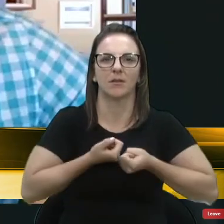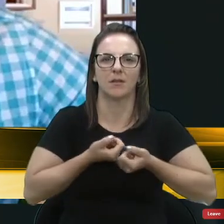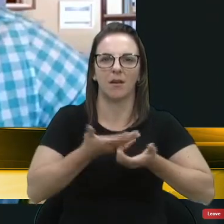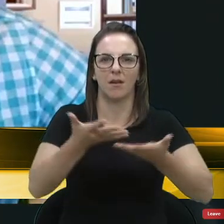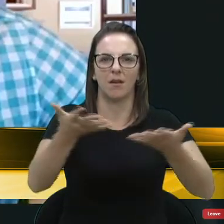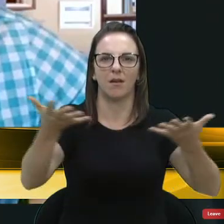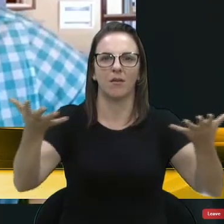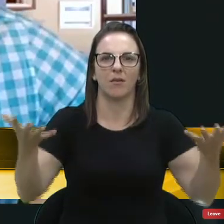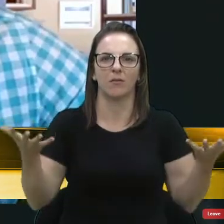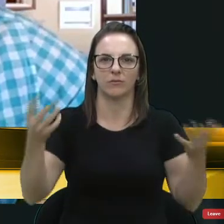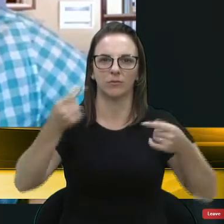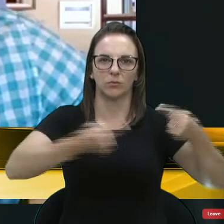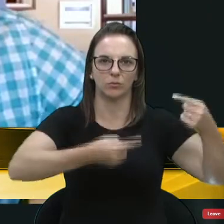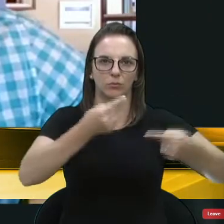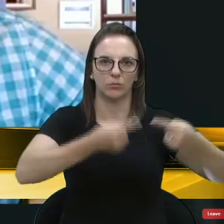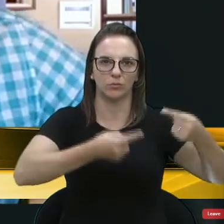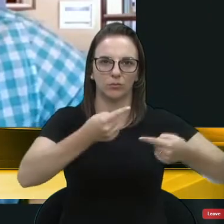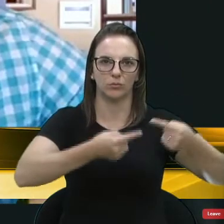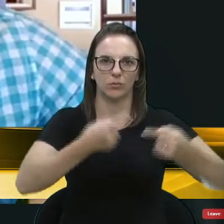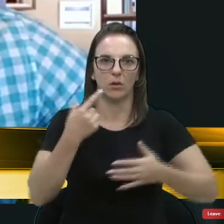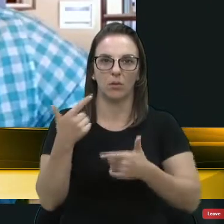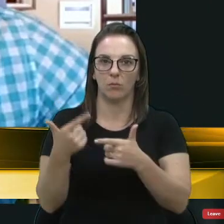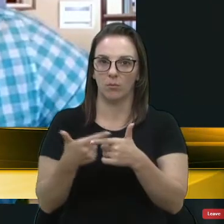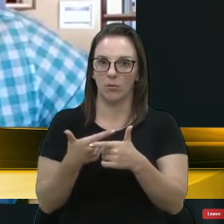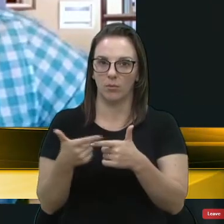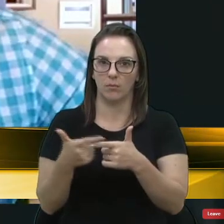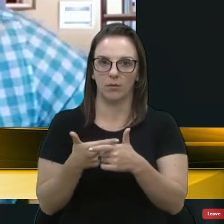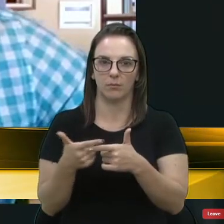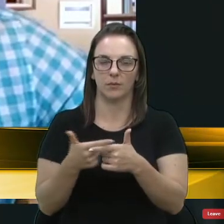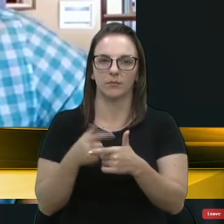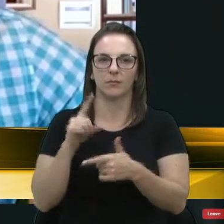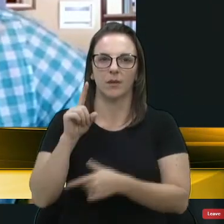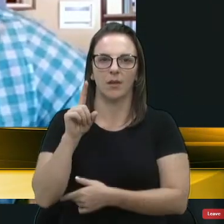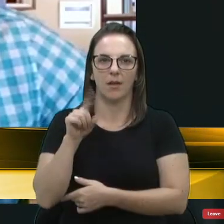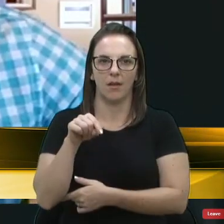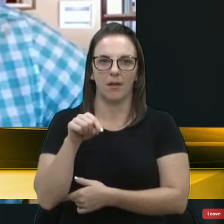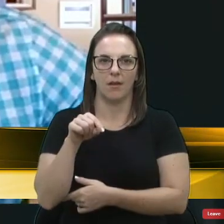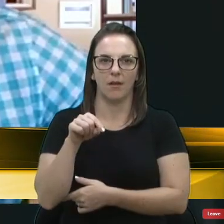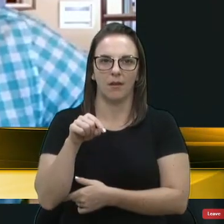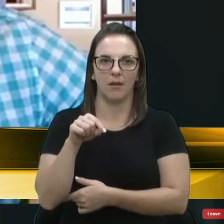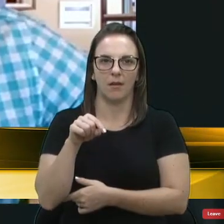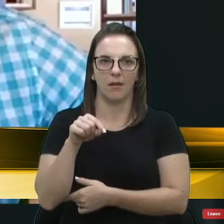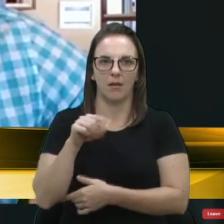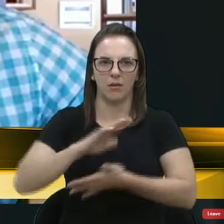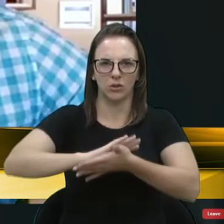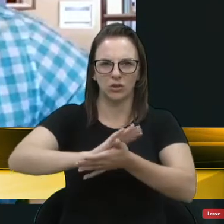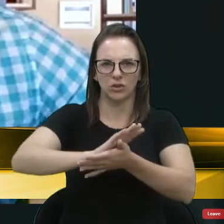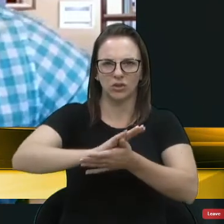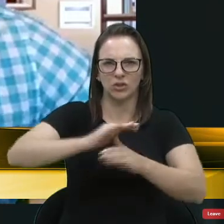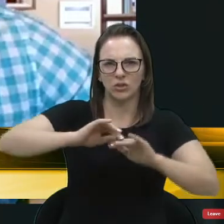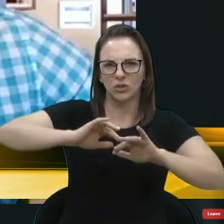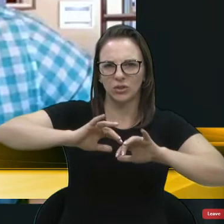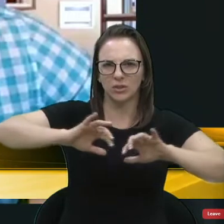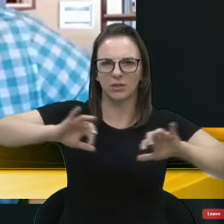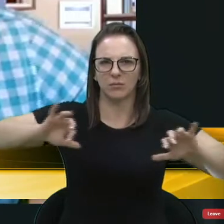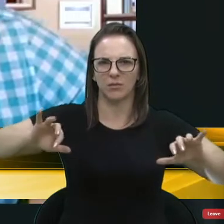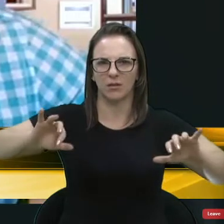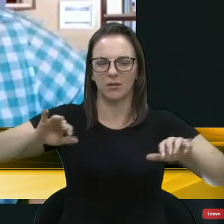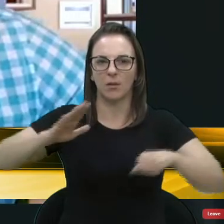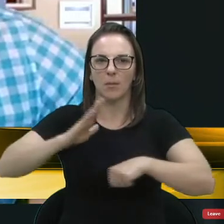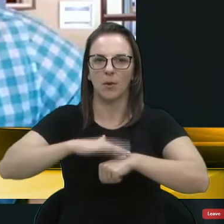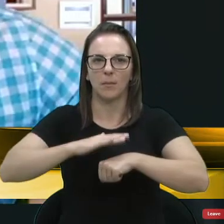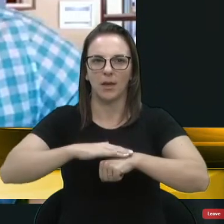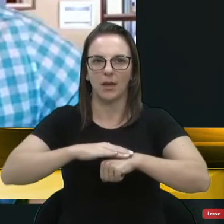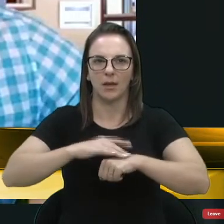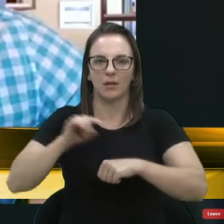um grande problema, que é a discriminação. Na medida que um ser humano é discriminado,